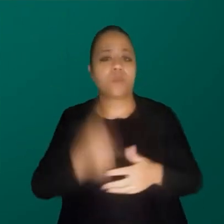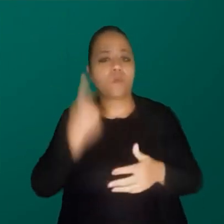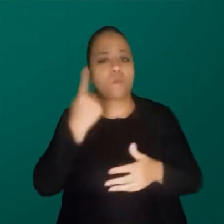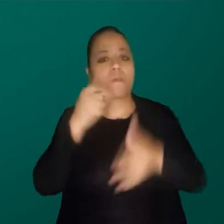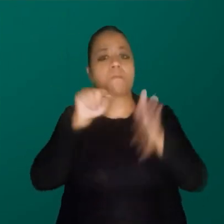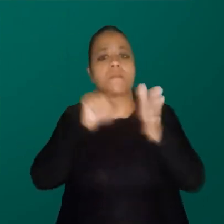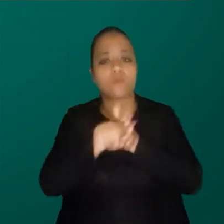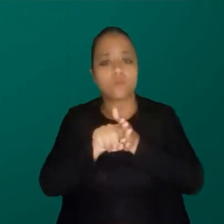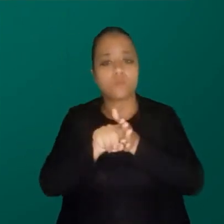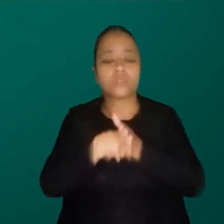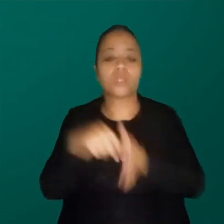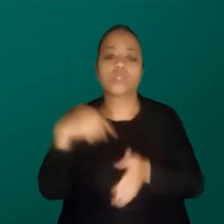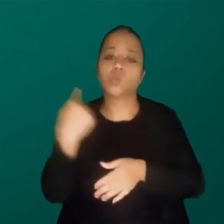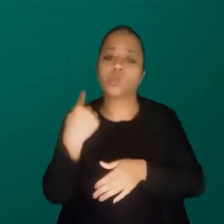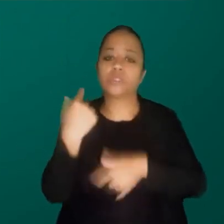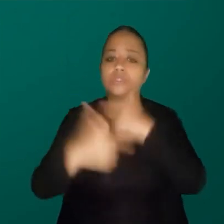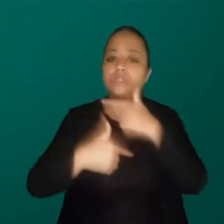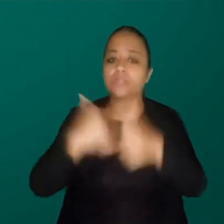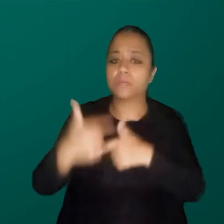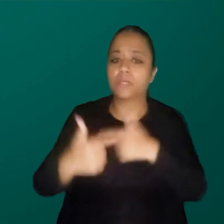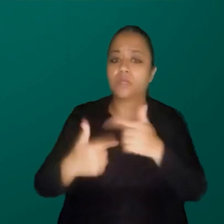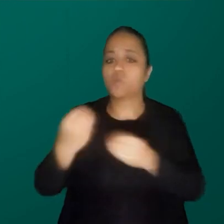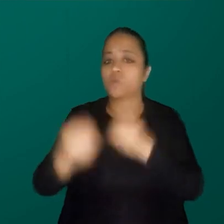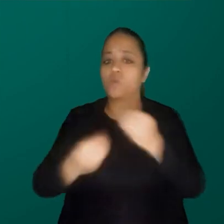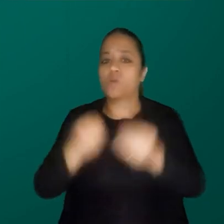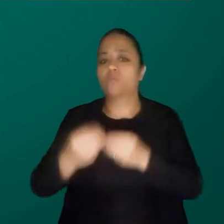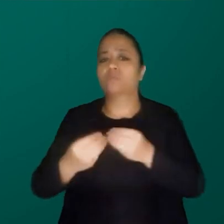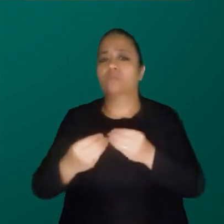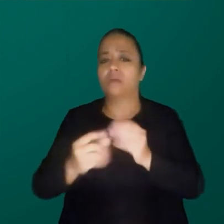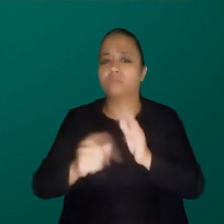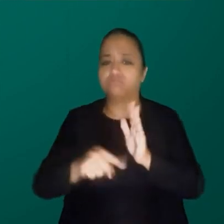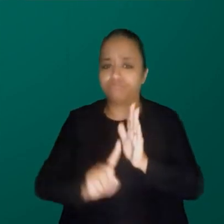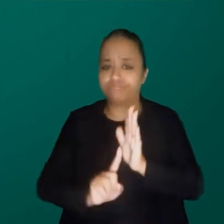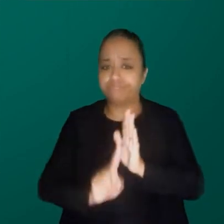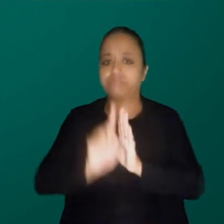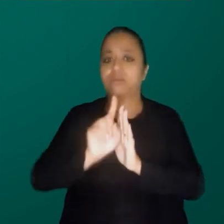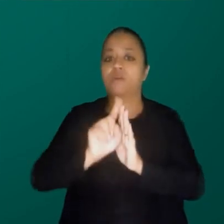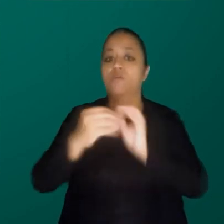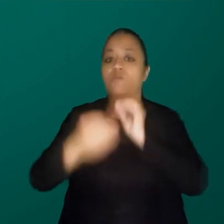Uma pergunta é, bem, a gente está trabalhando de baixo para cima há muito tempo,